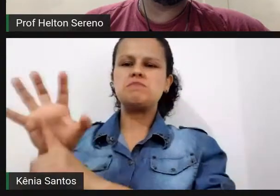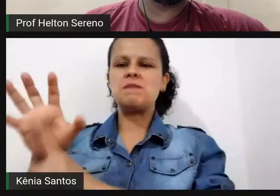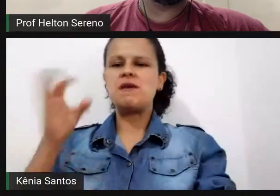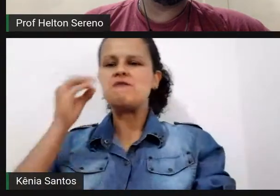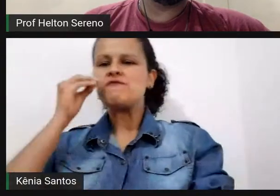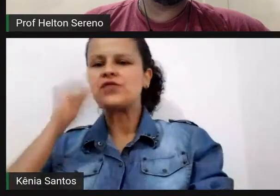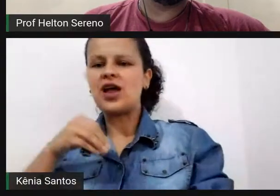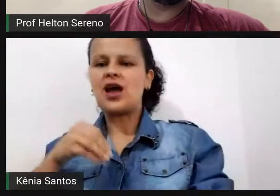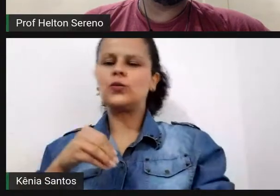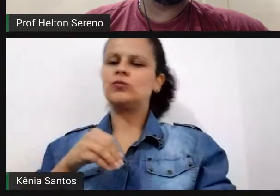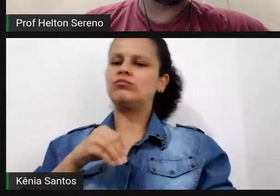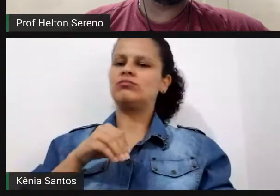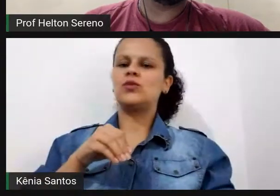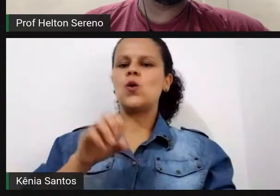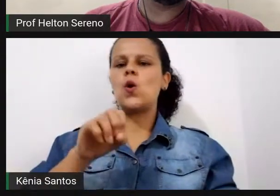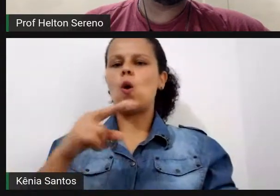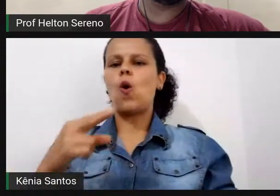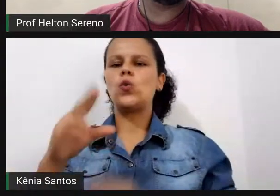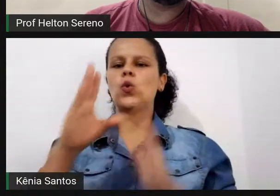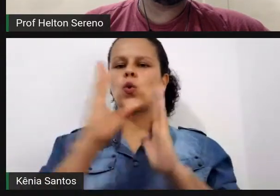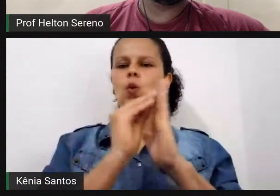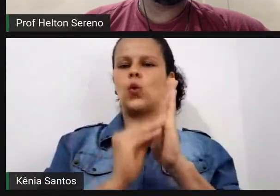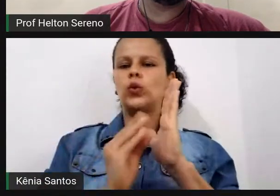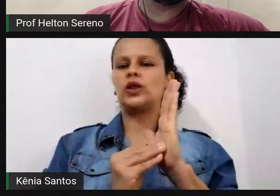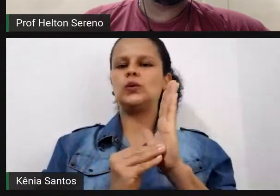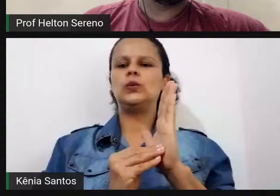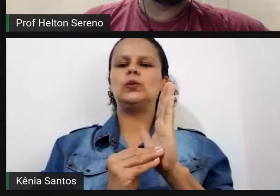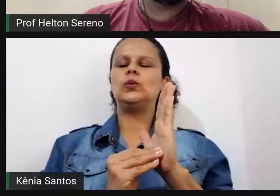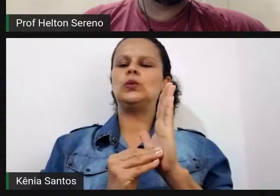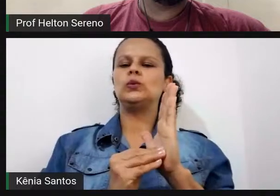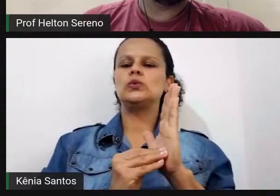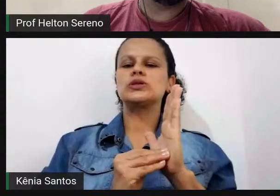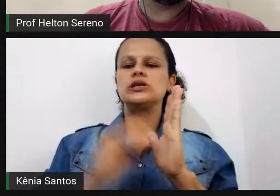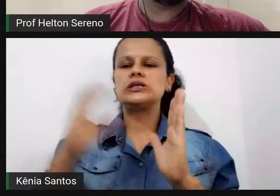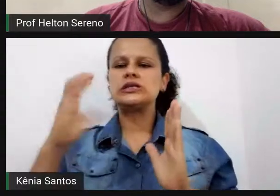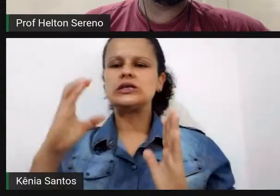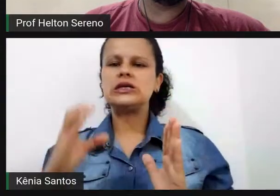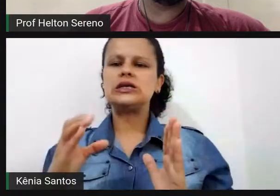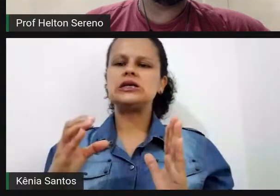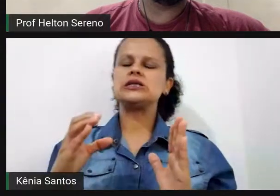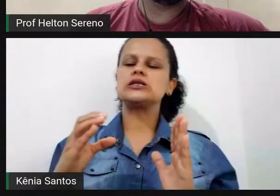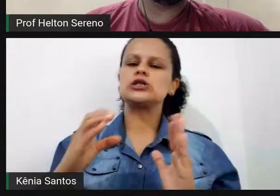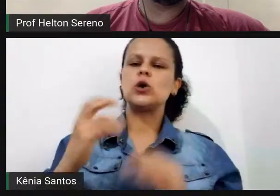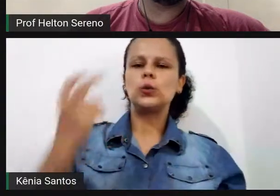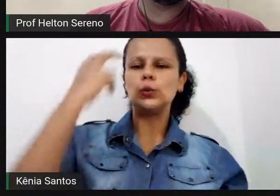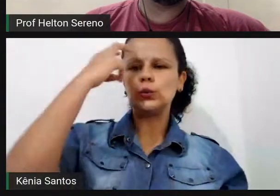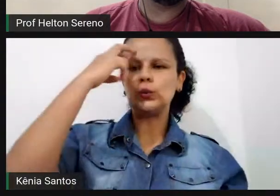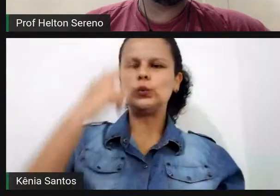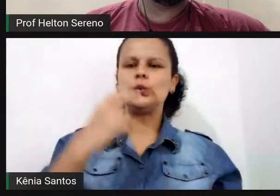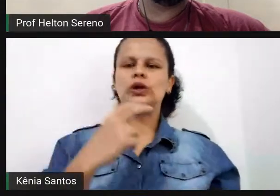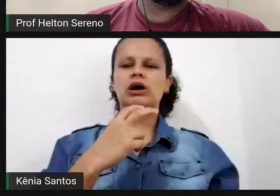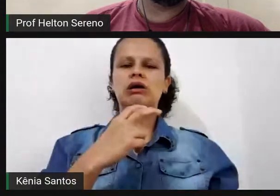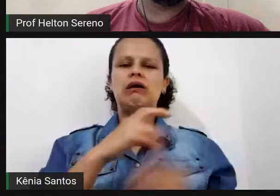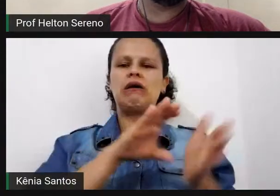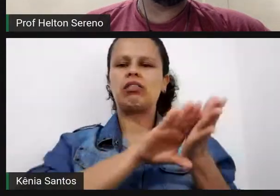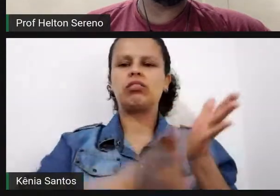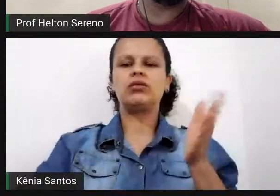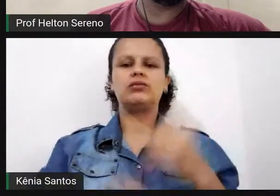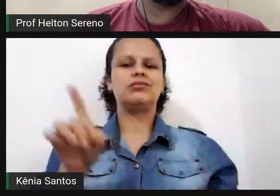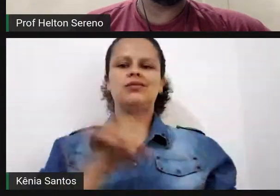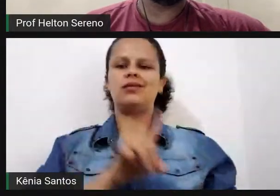suprimir os conteúdos, né? Científicos, culturais, as bases que os nossos estudantes devem ter acesso.